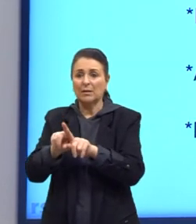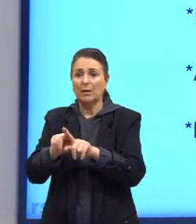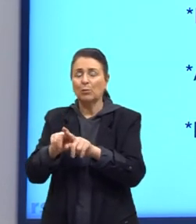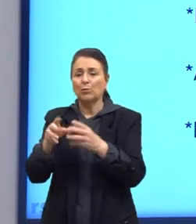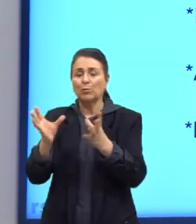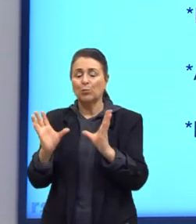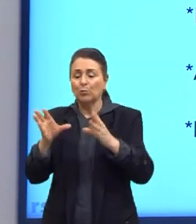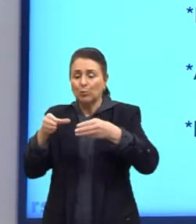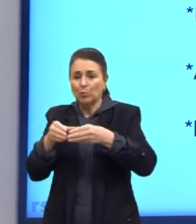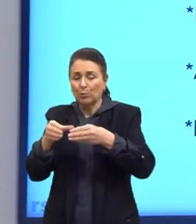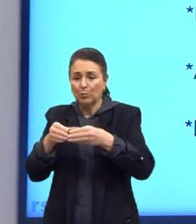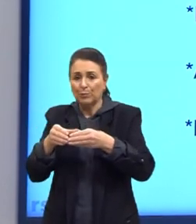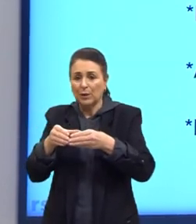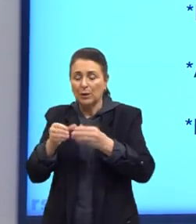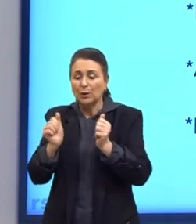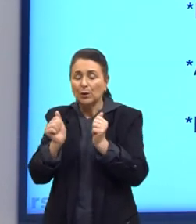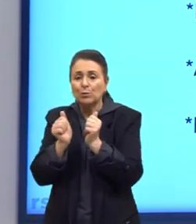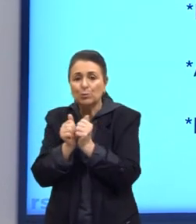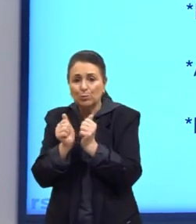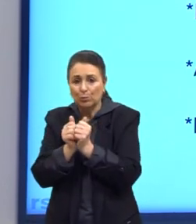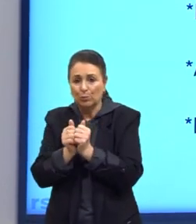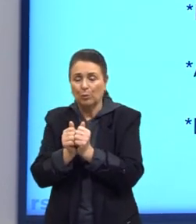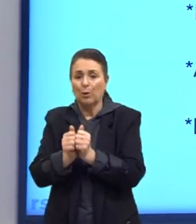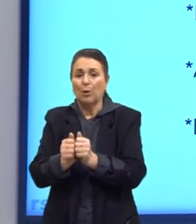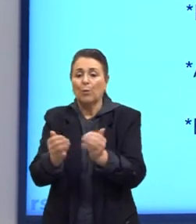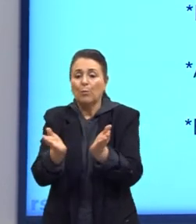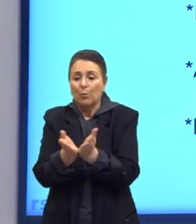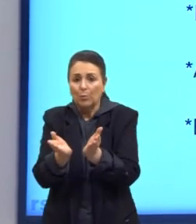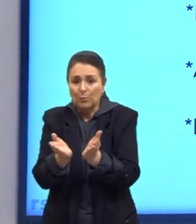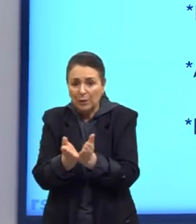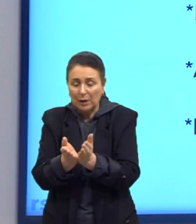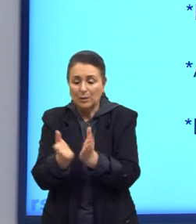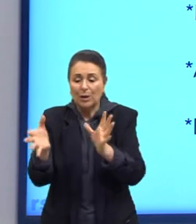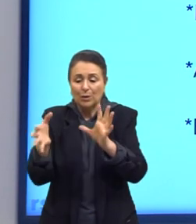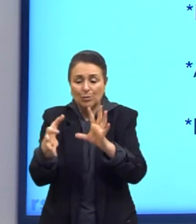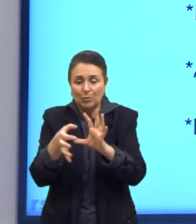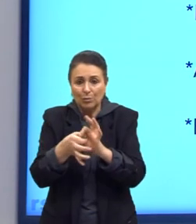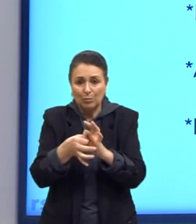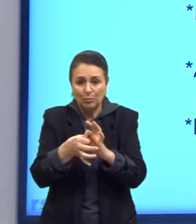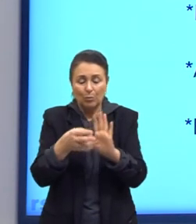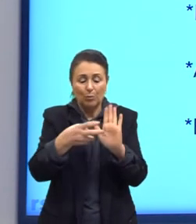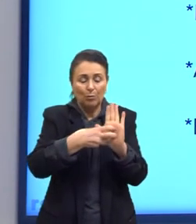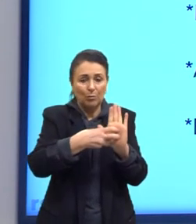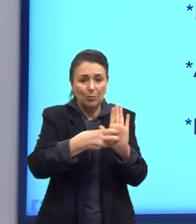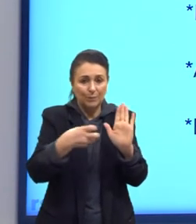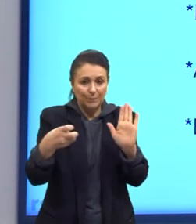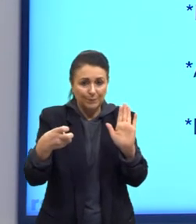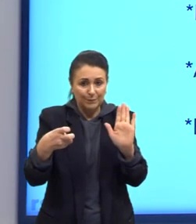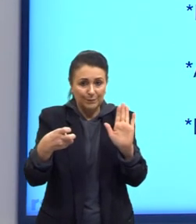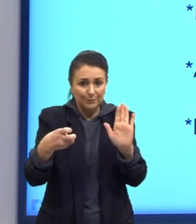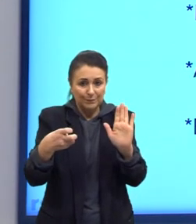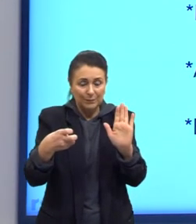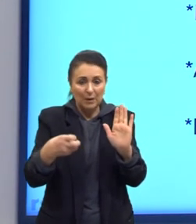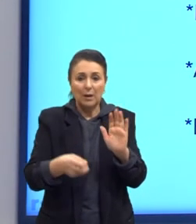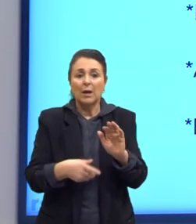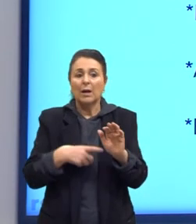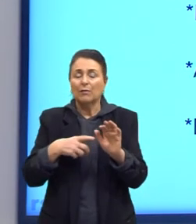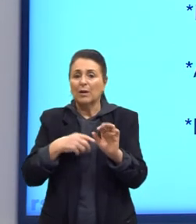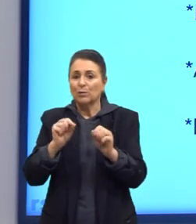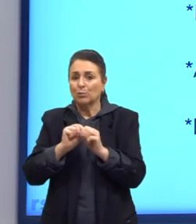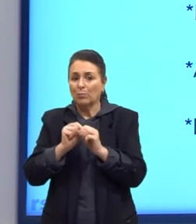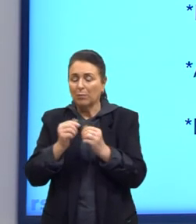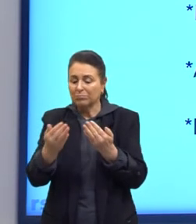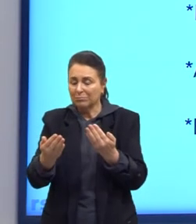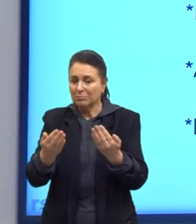da pobreza com a criminalidade. É feito muito isso, essa associação. A própria